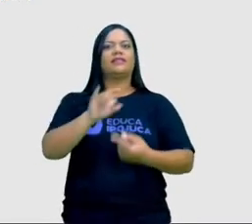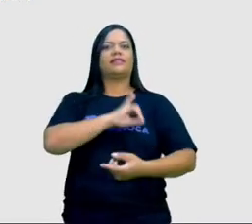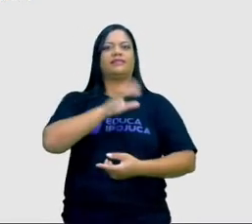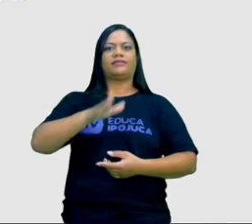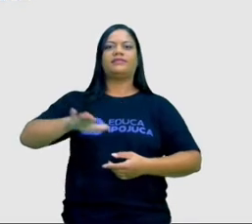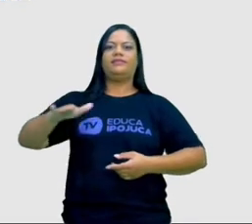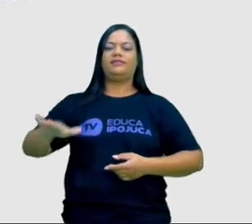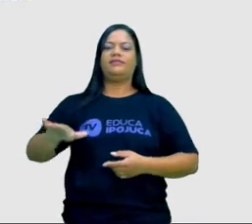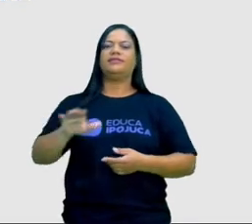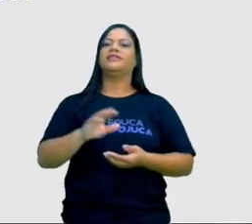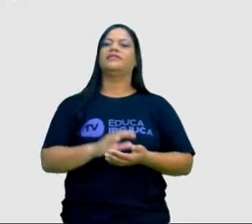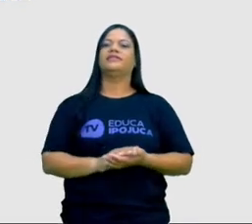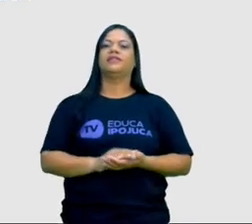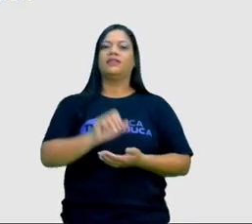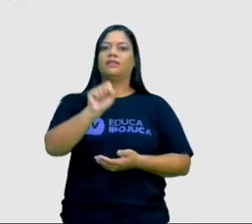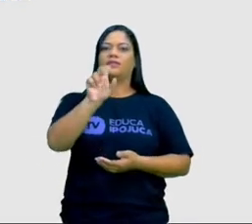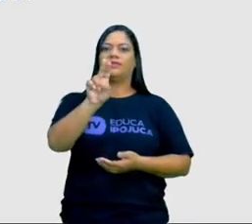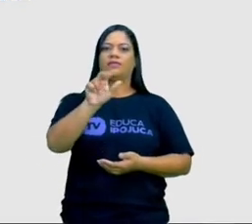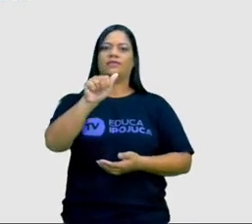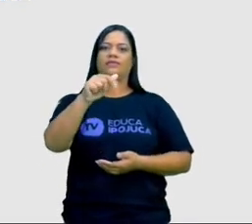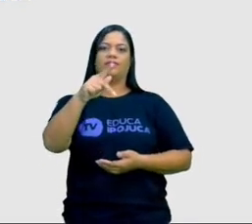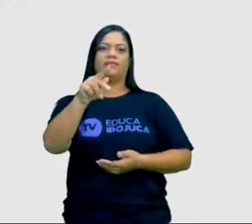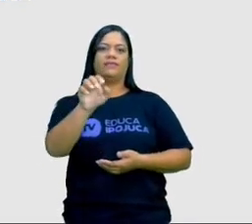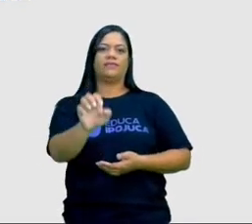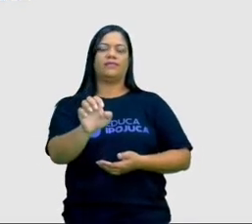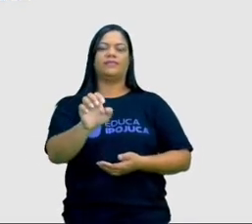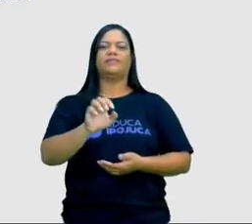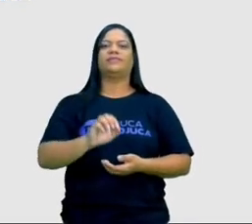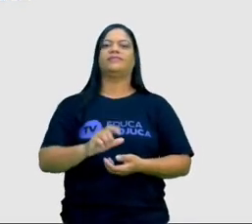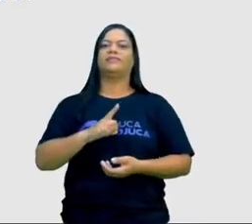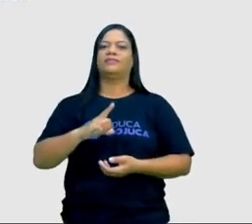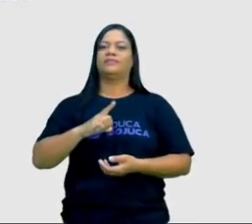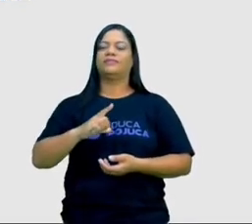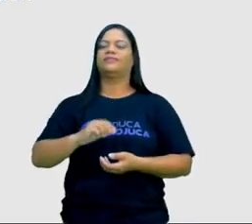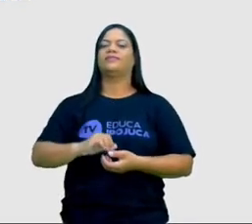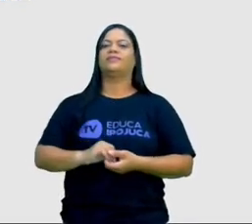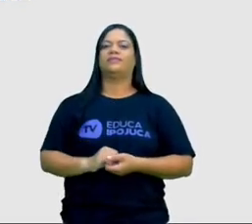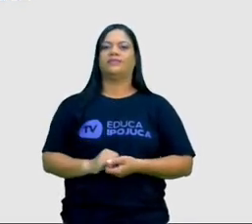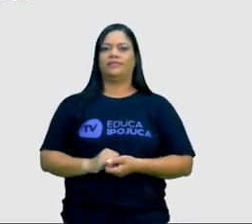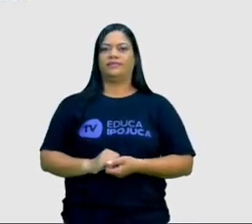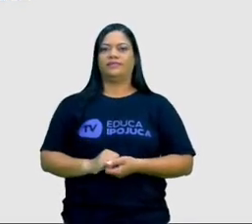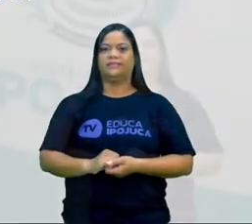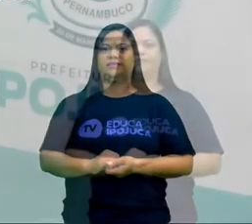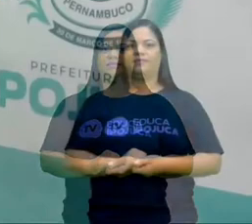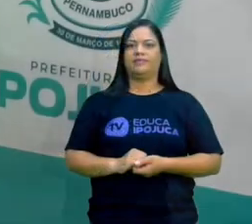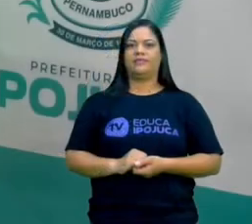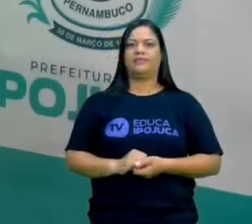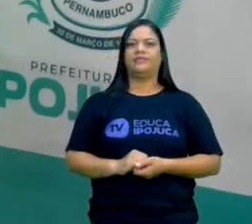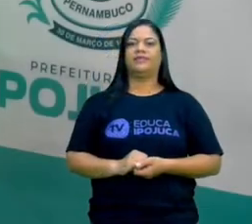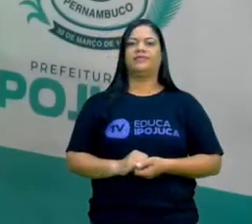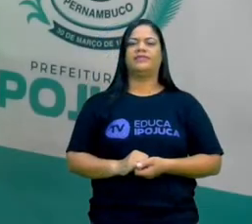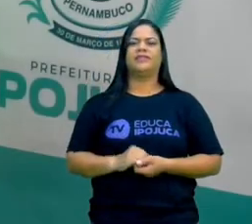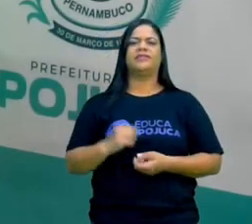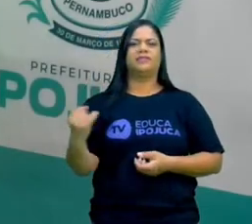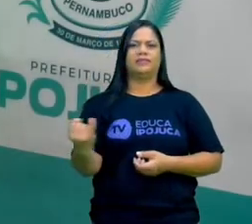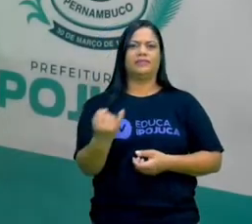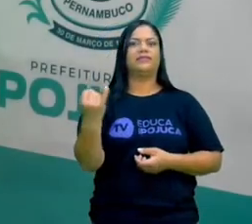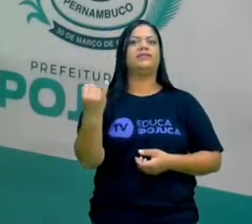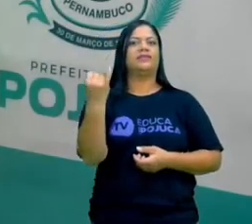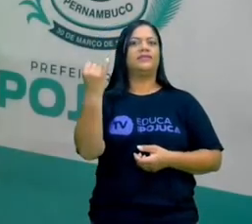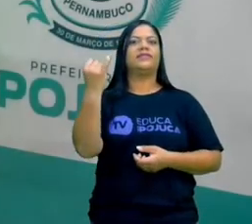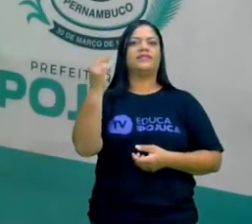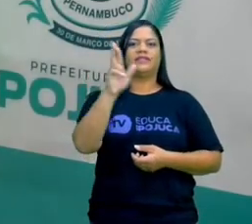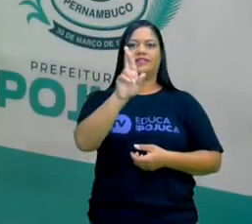de Suape, que a gente chama, né? Que é lá em Suape, onde tem a Refinaria Abreu e Lima, que é muito importante